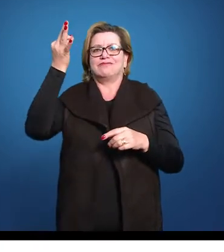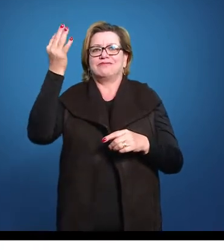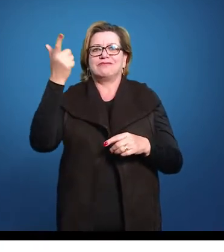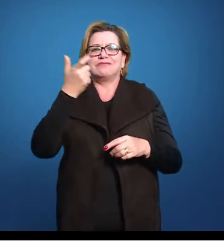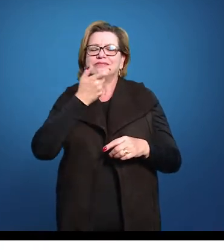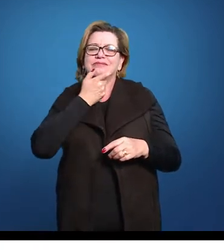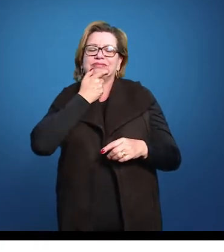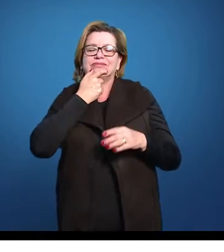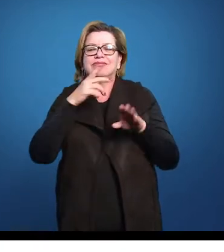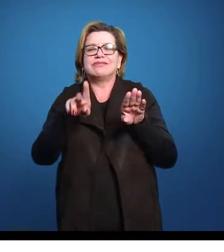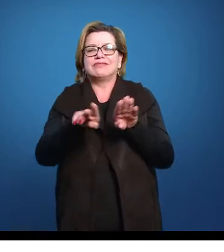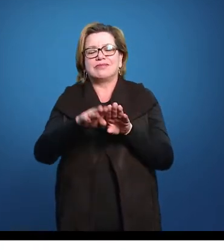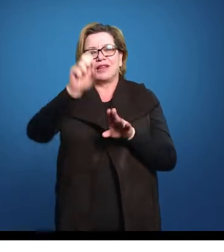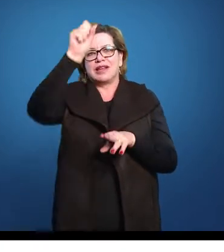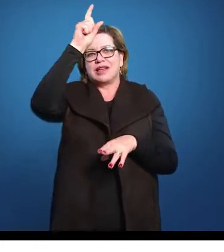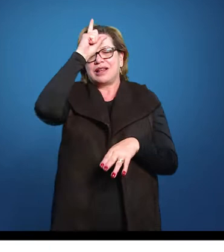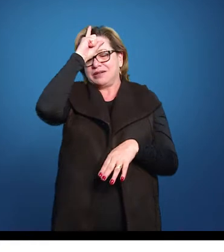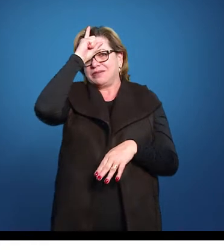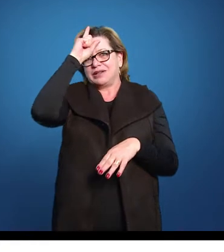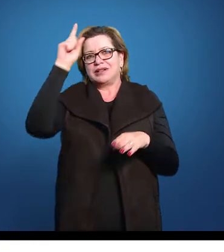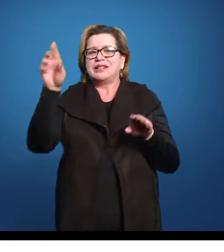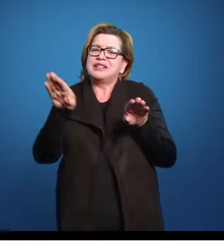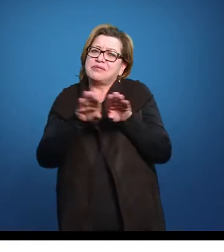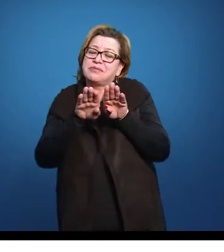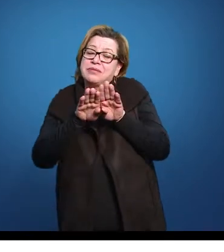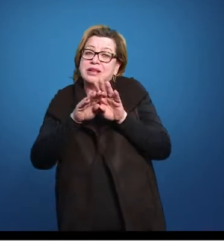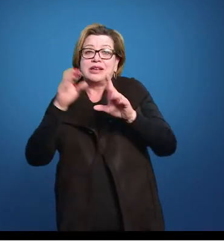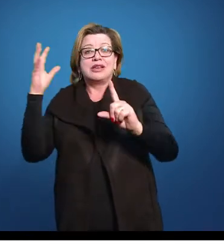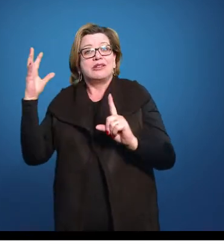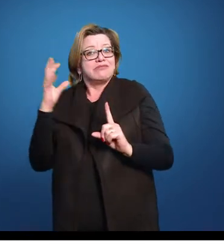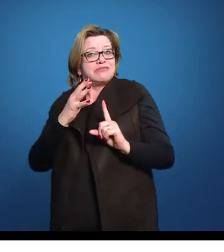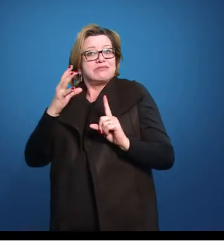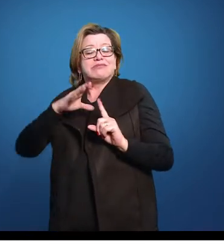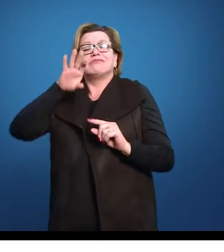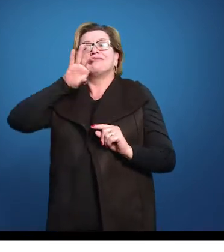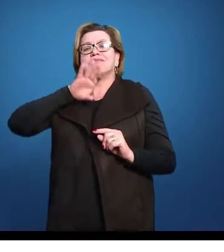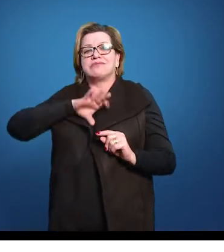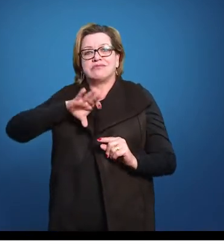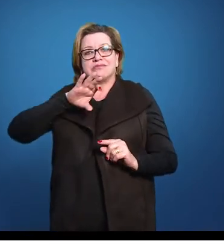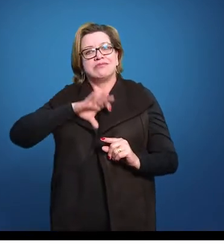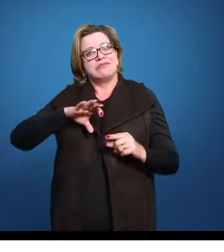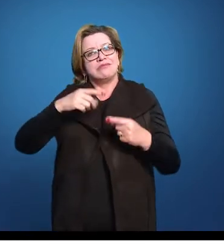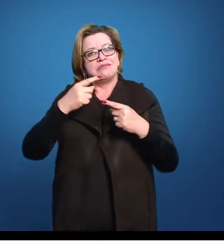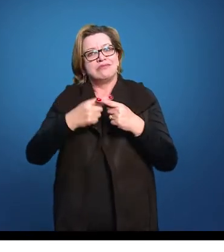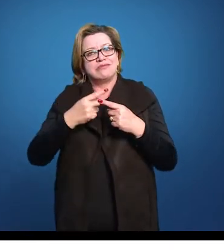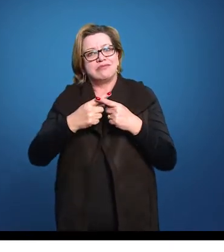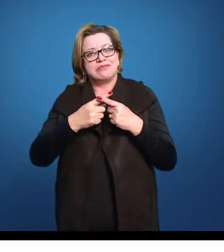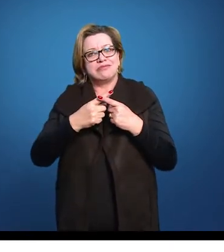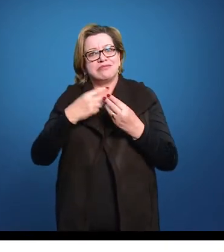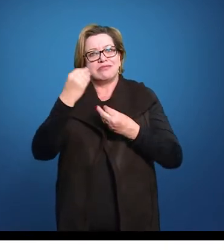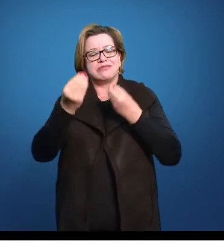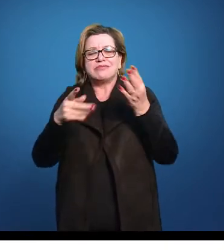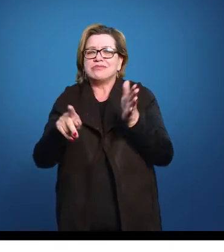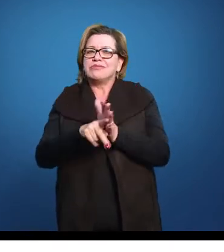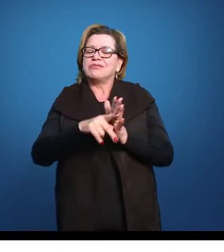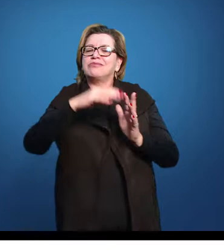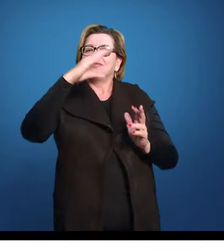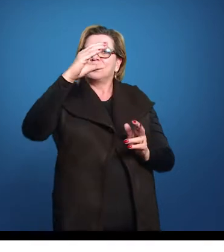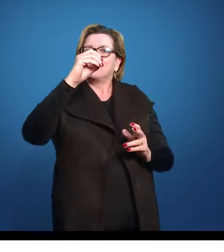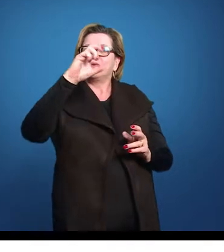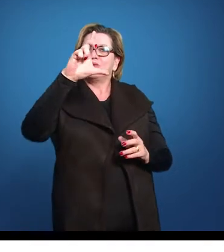E, de alguma forma, a literatura portuguesa também, porque faz parte da nossa colonização.